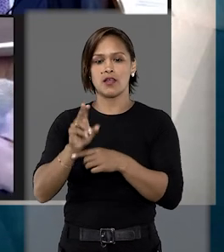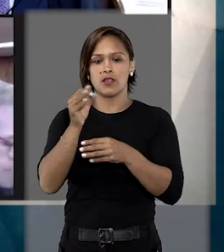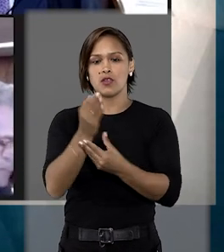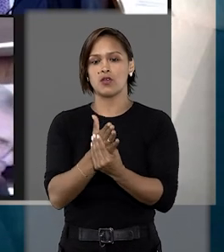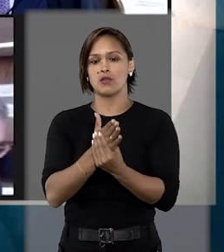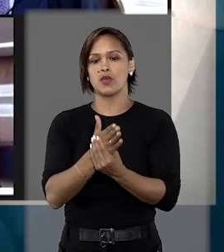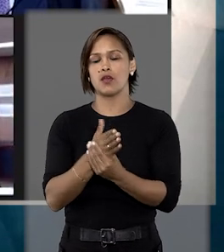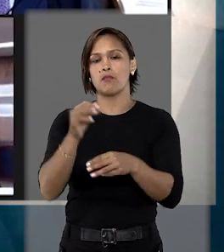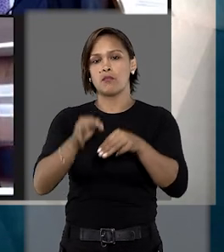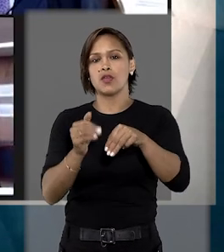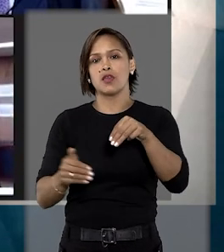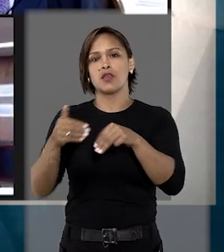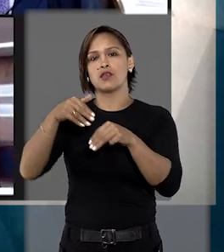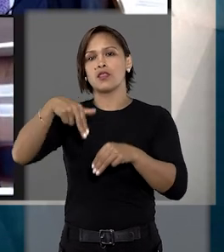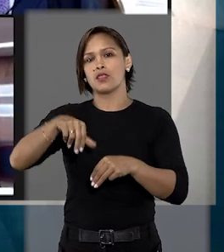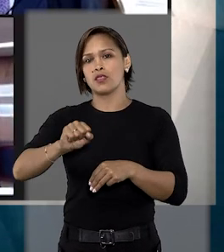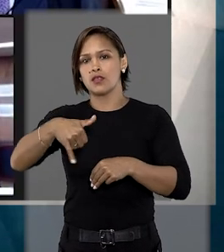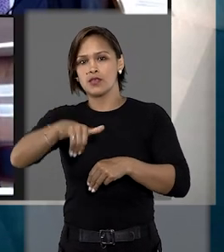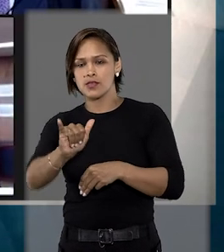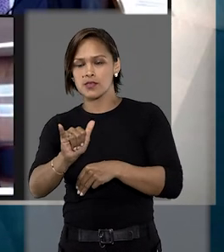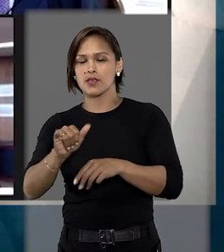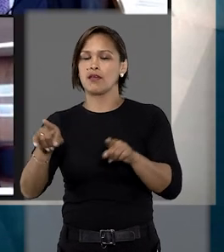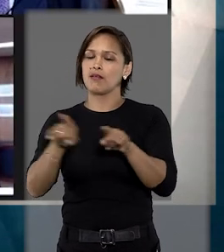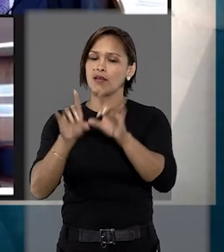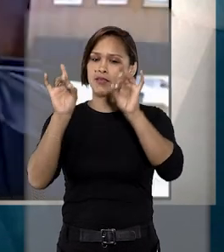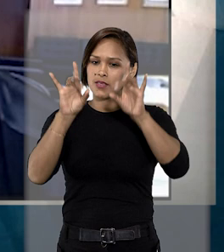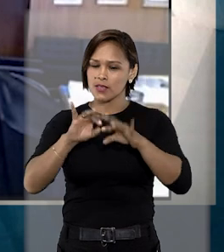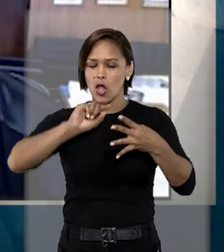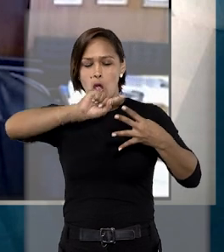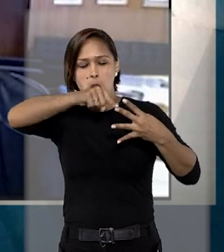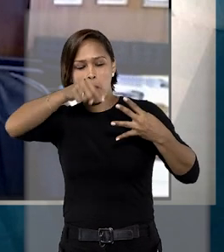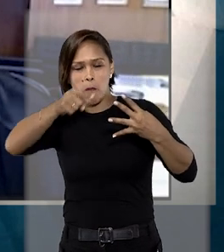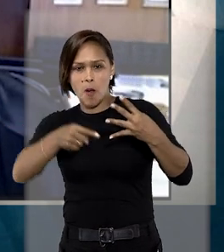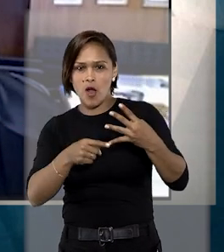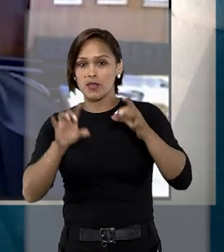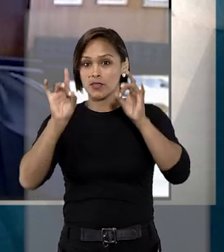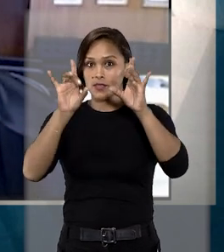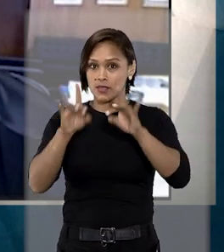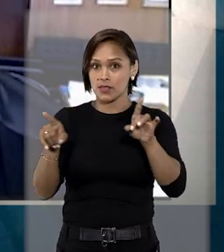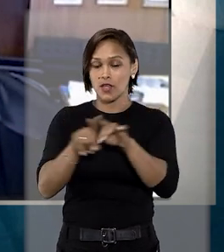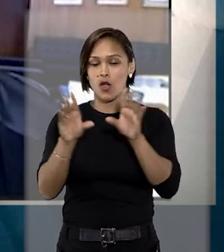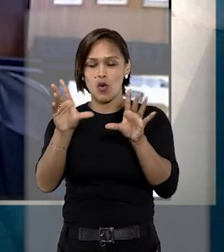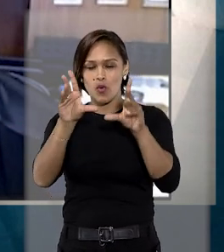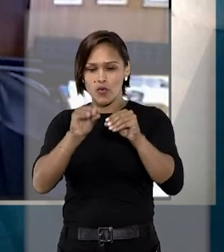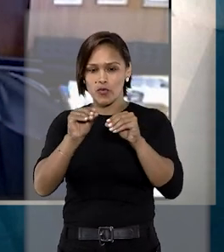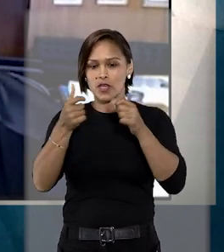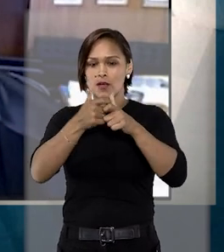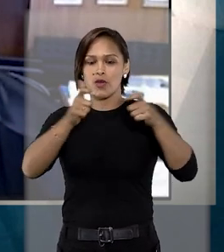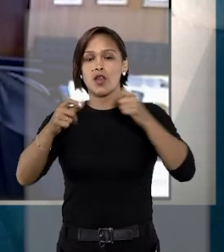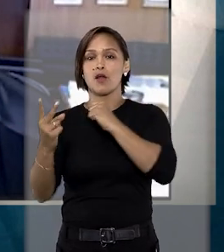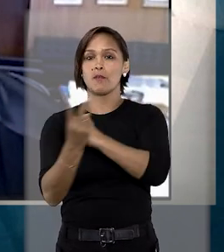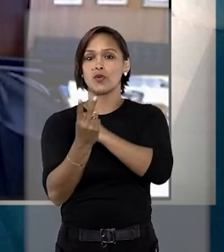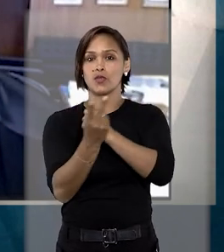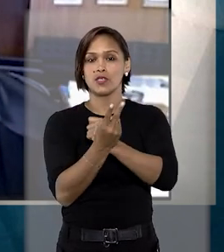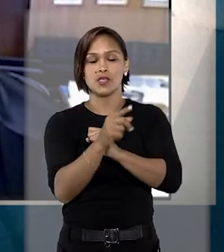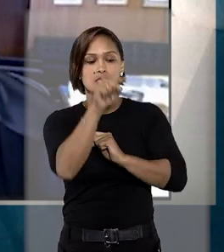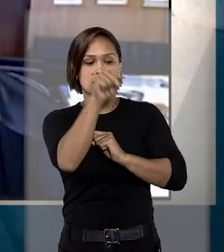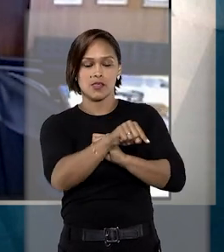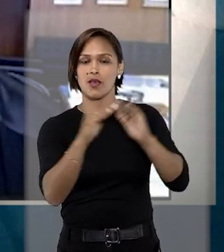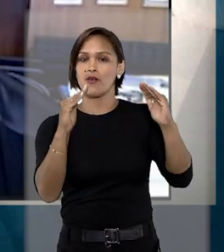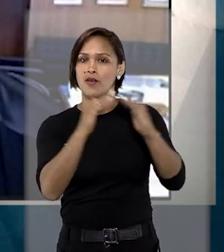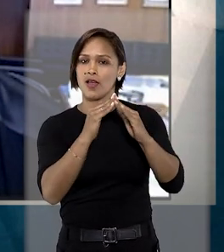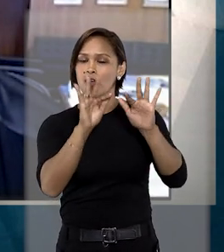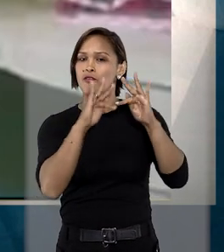do processo, ministra Nancy Andrigui, destacou que as hipóteses de exceção por restringirem a ampla proteção conferida ao